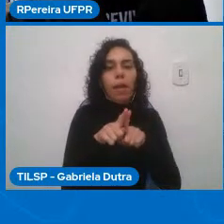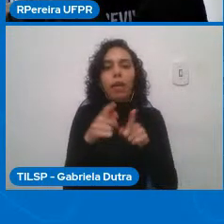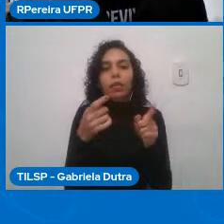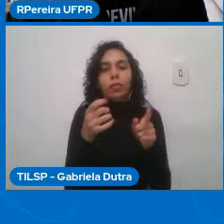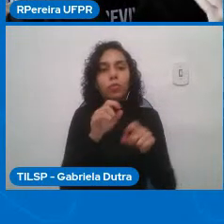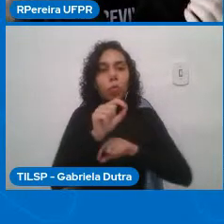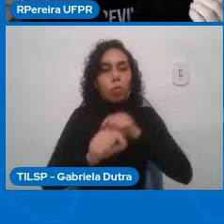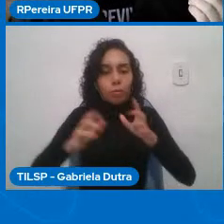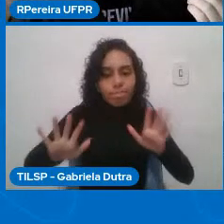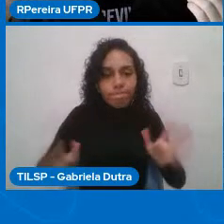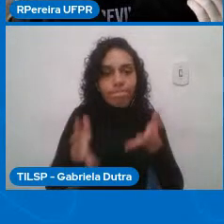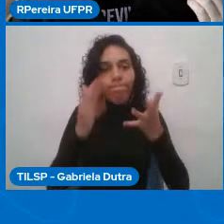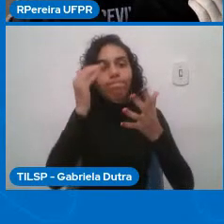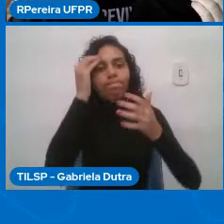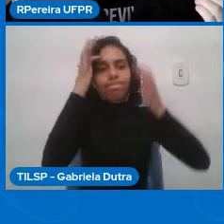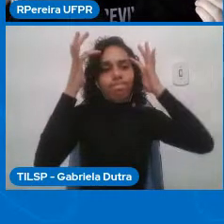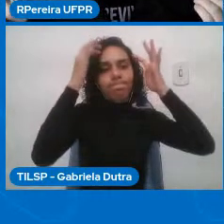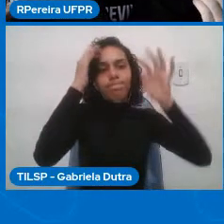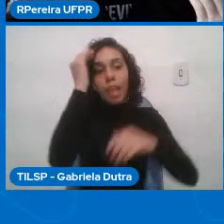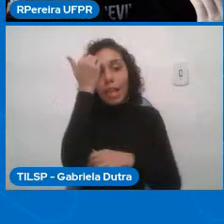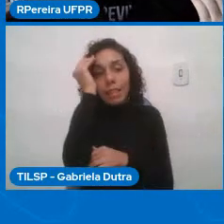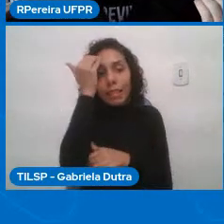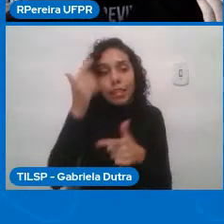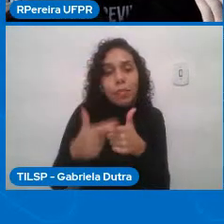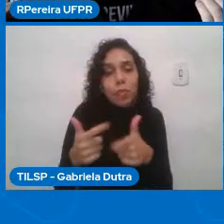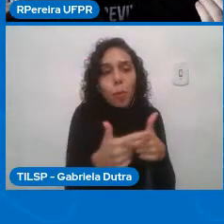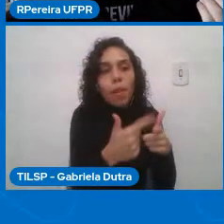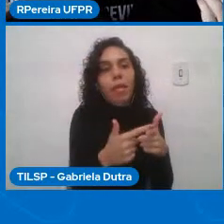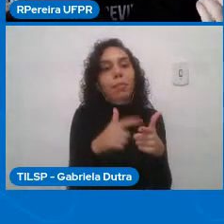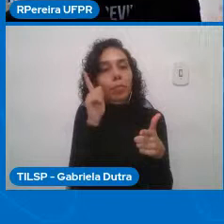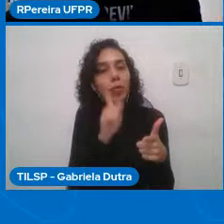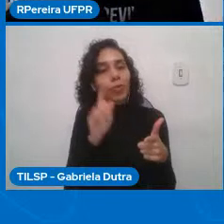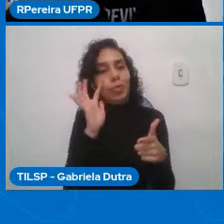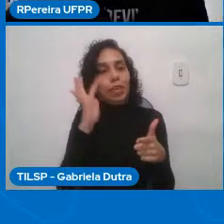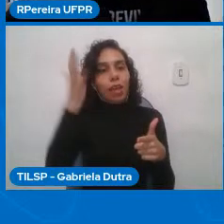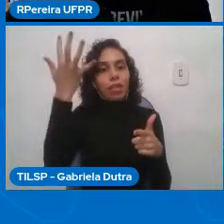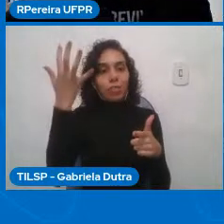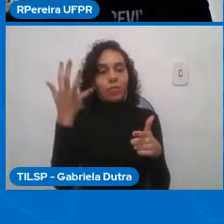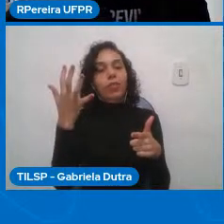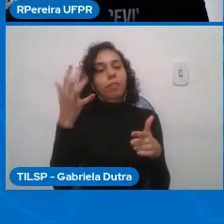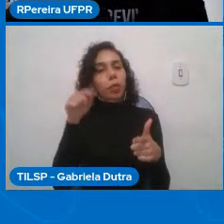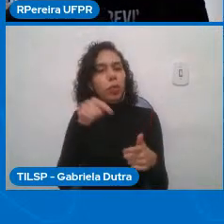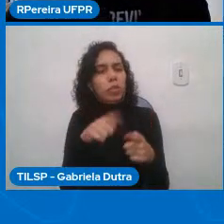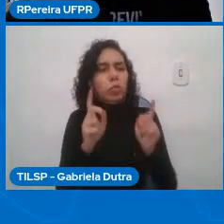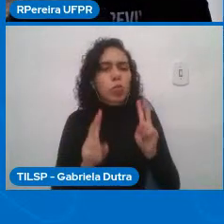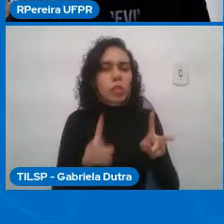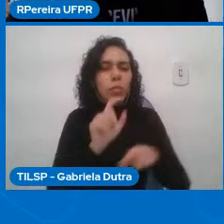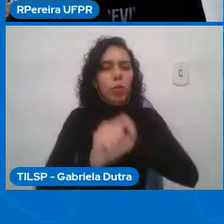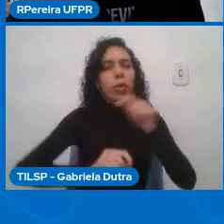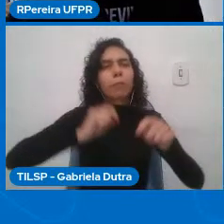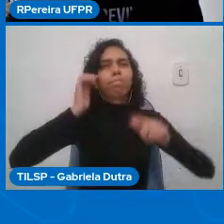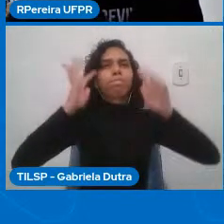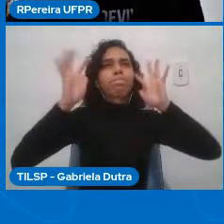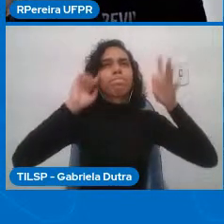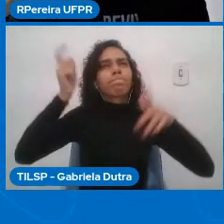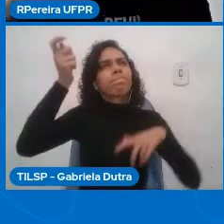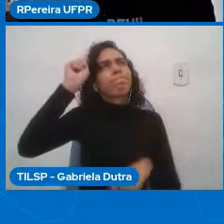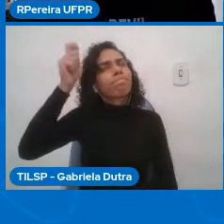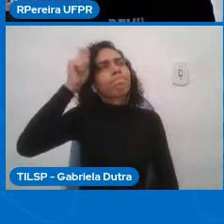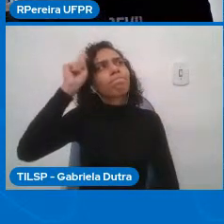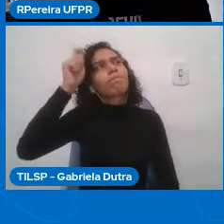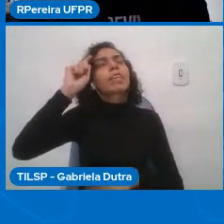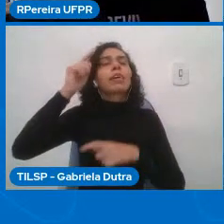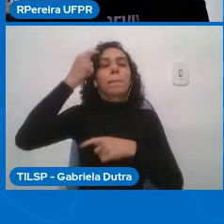para eles que isso seja feito sempre martelando e pensando quais são os possíveis impactos disso qual é a